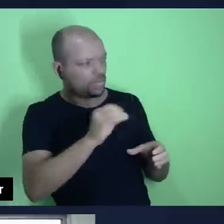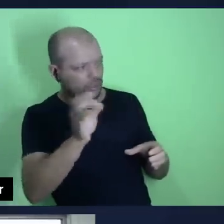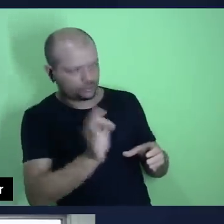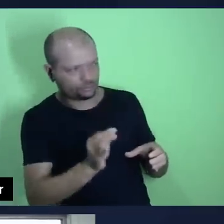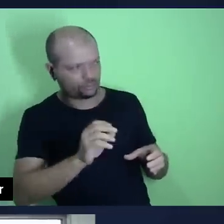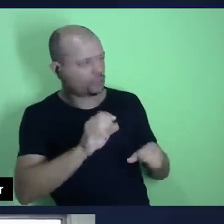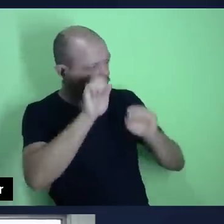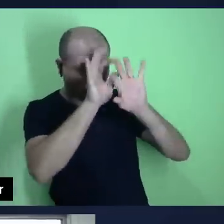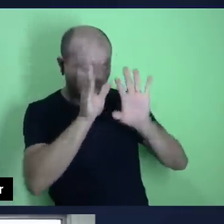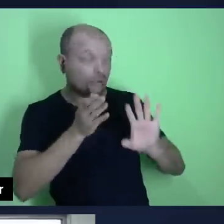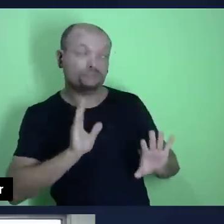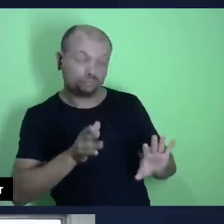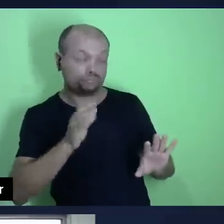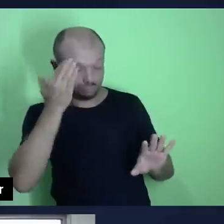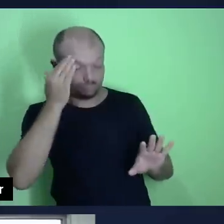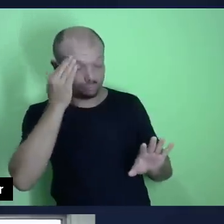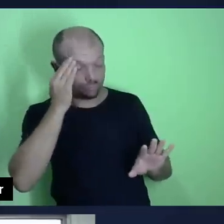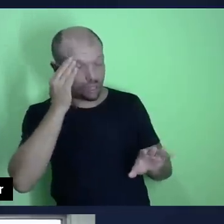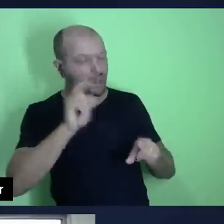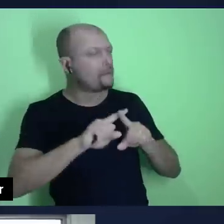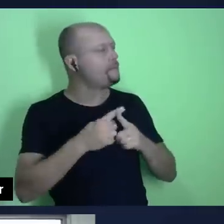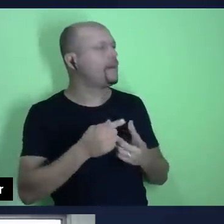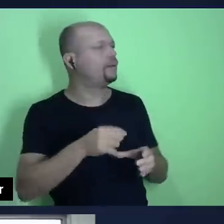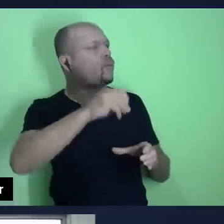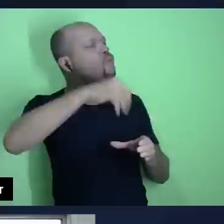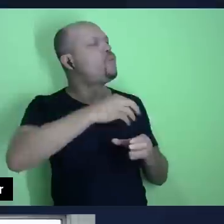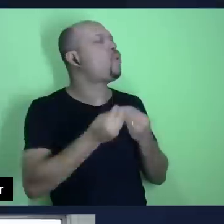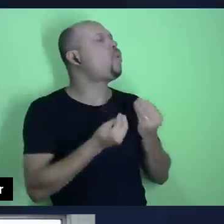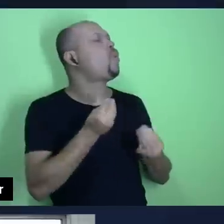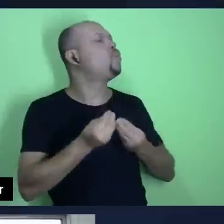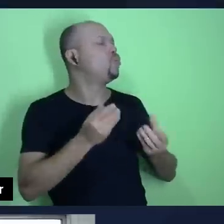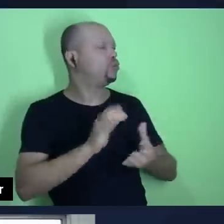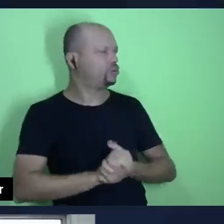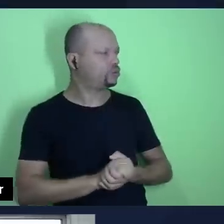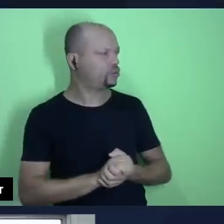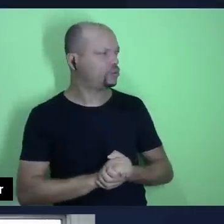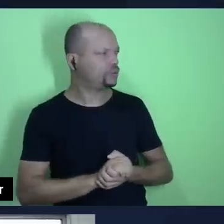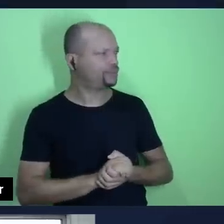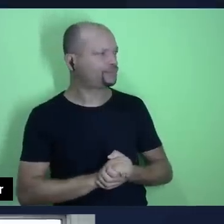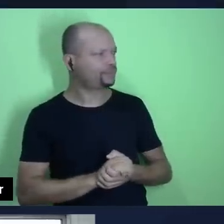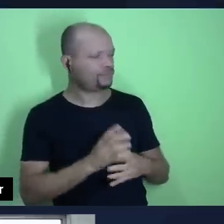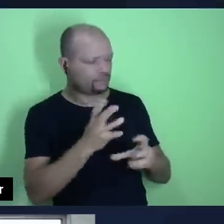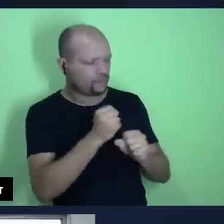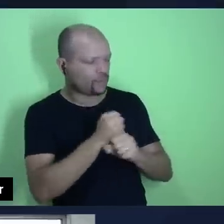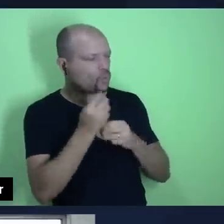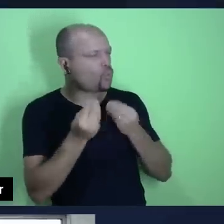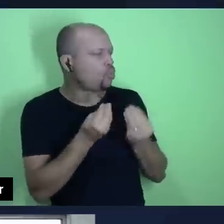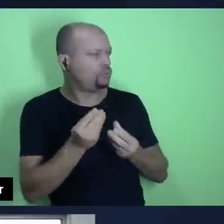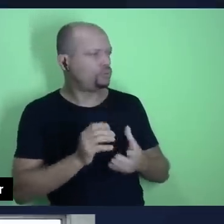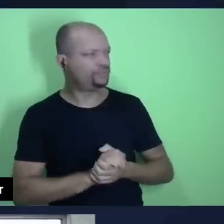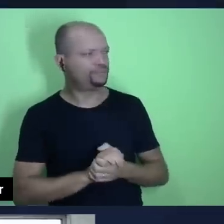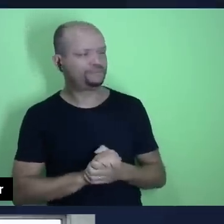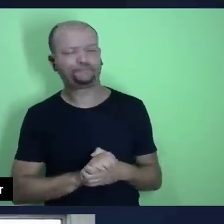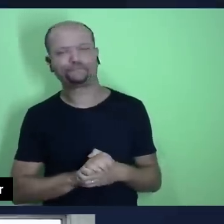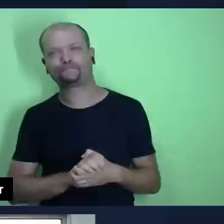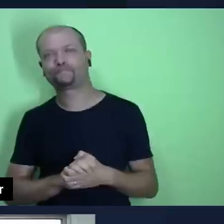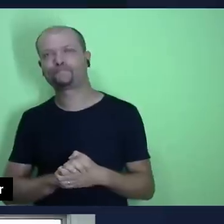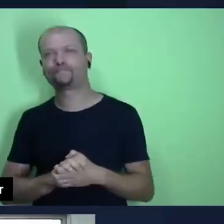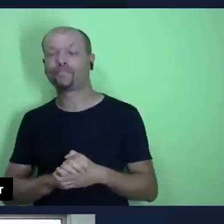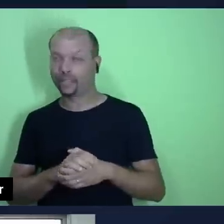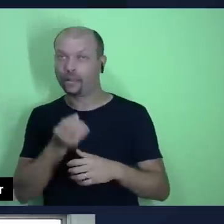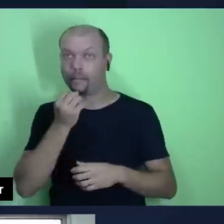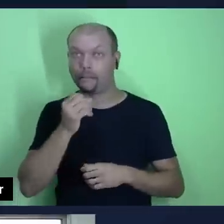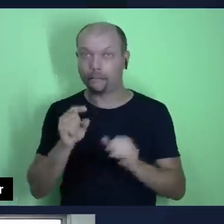claramente definido, mas qual a proporção das ofertas, como deveríamos calcular? Isso, boa pergunta.